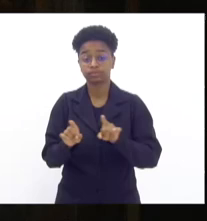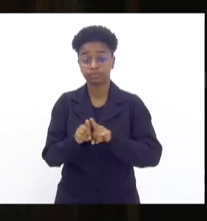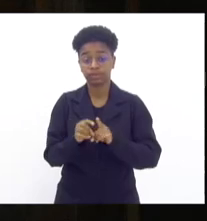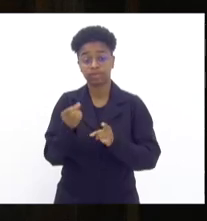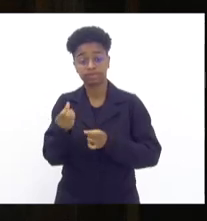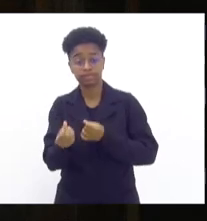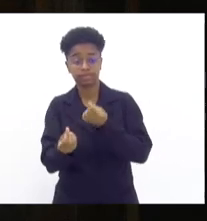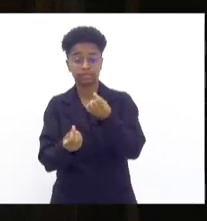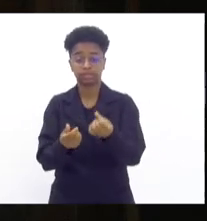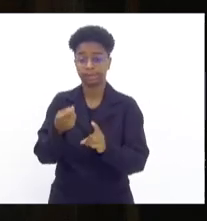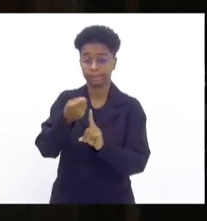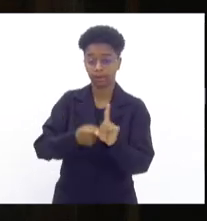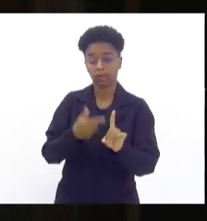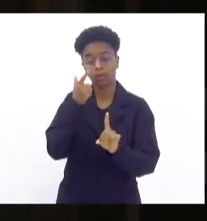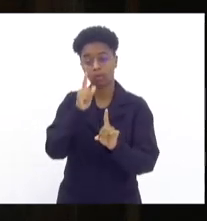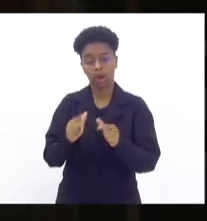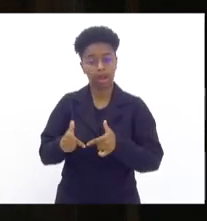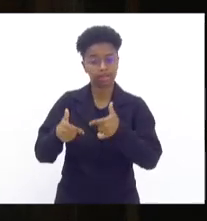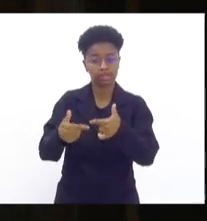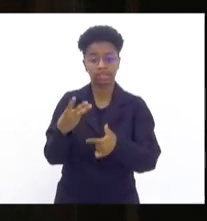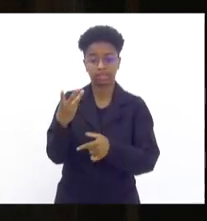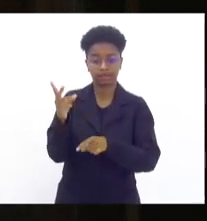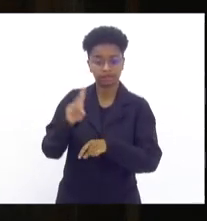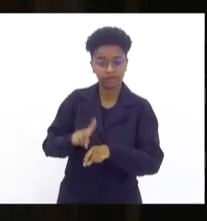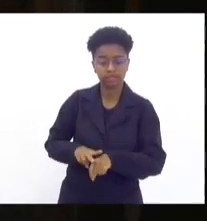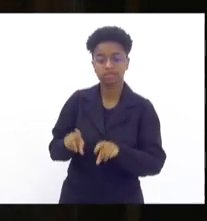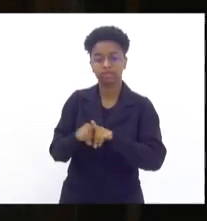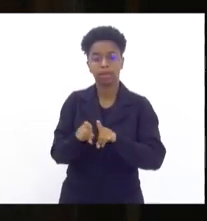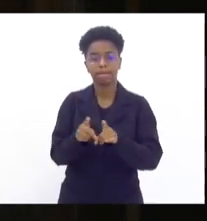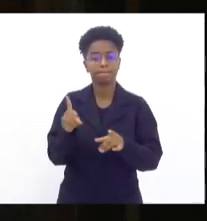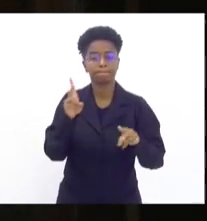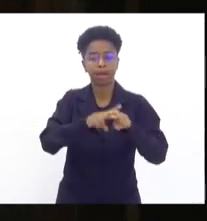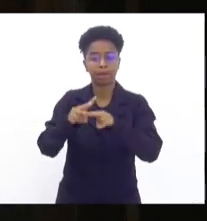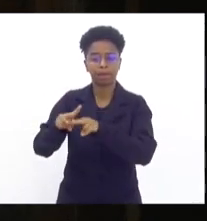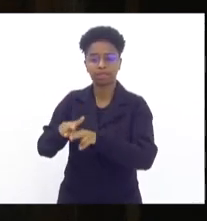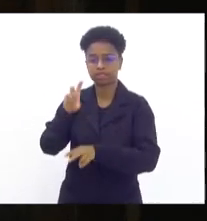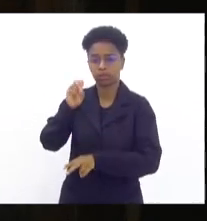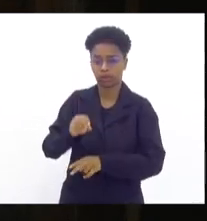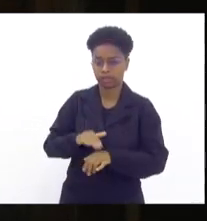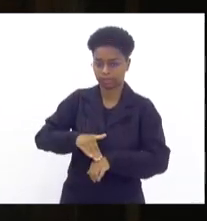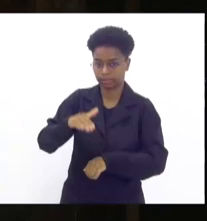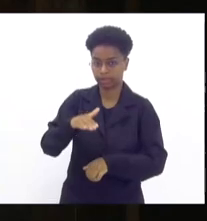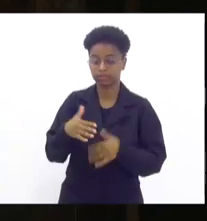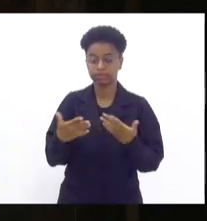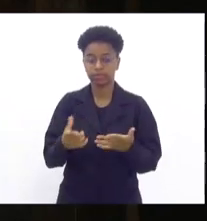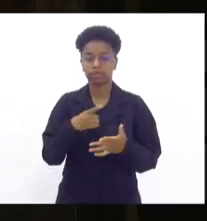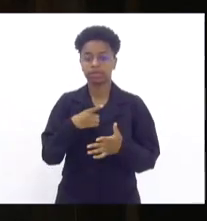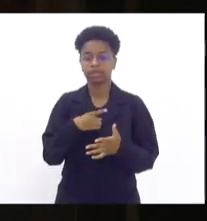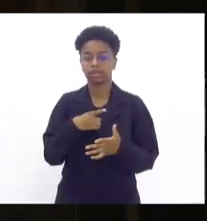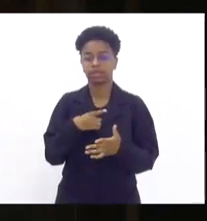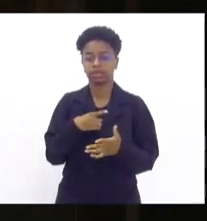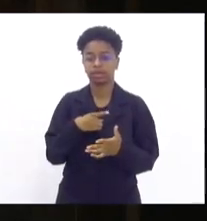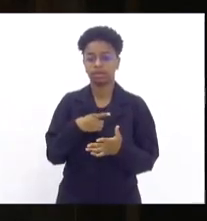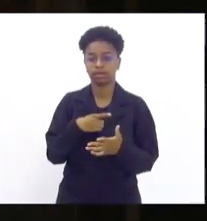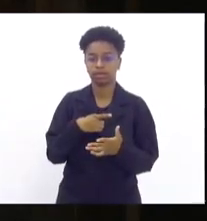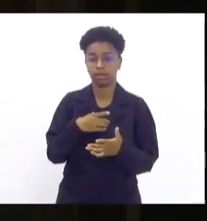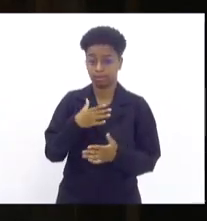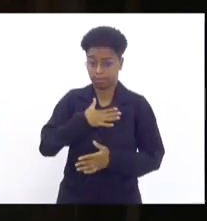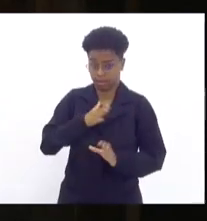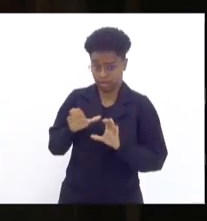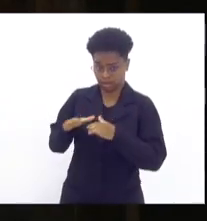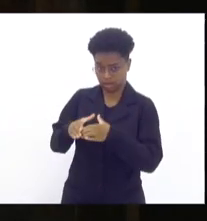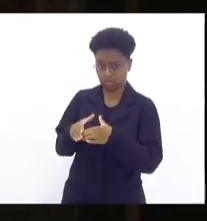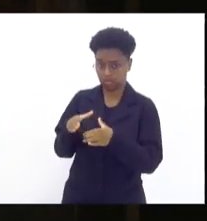meses, conseguimos operar três vezes e prender mais de 50 marginais. Então, nós temos o viés, nós, eu digo a minha